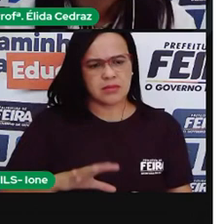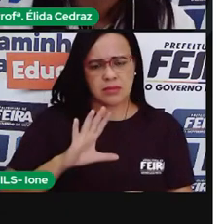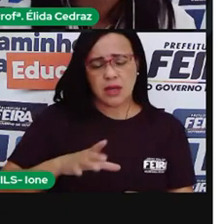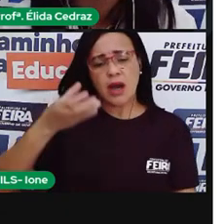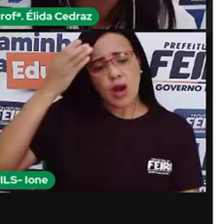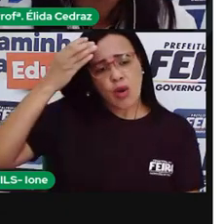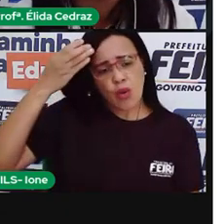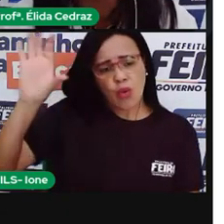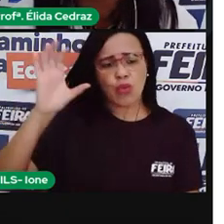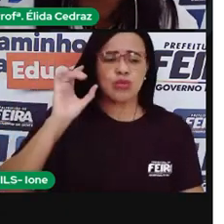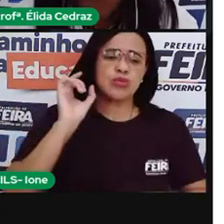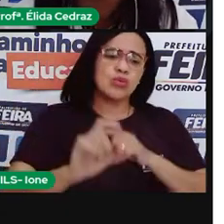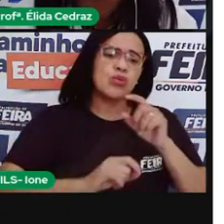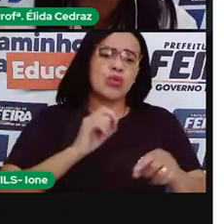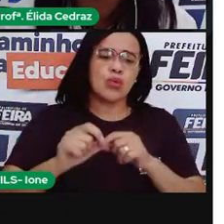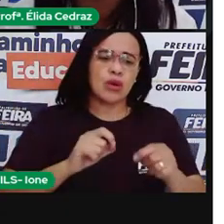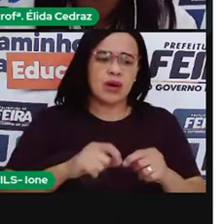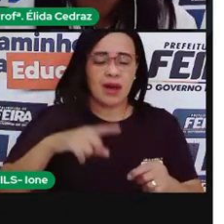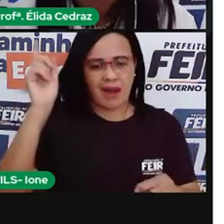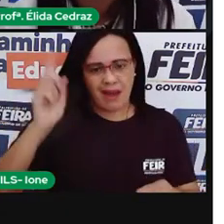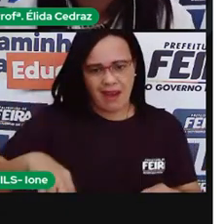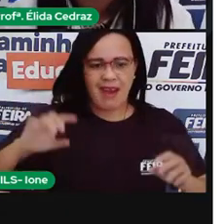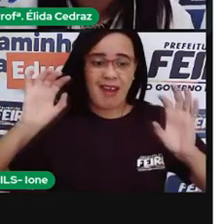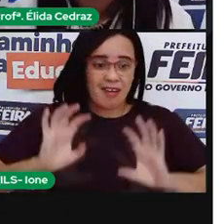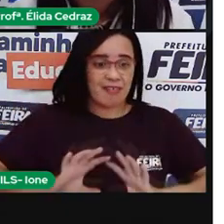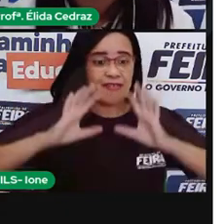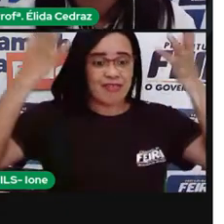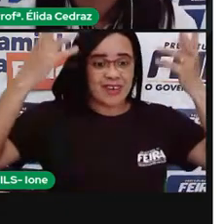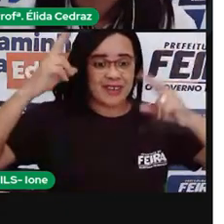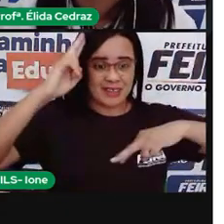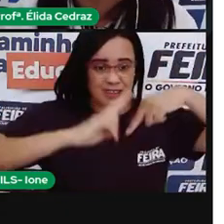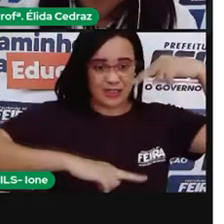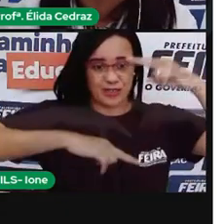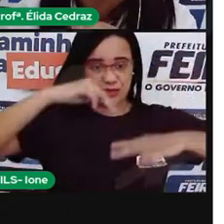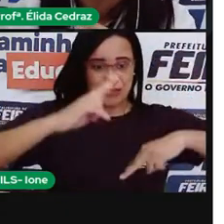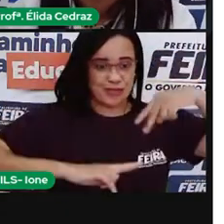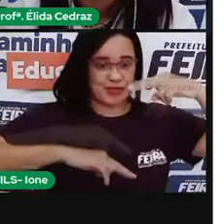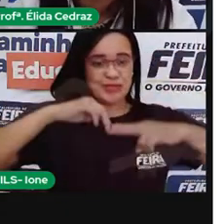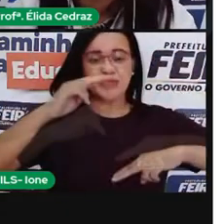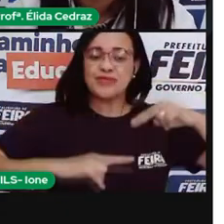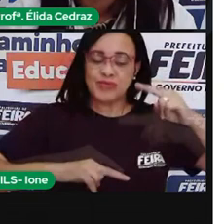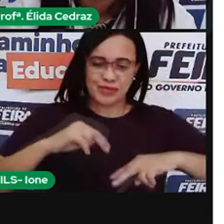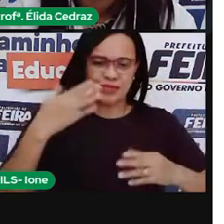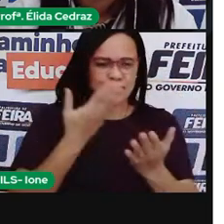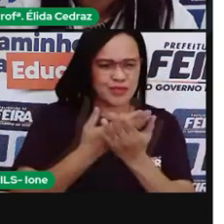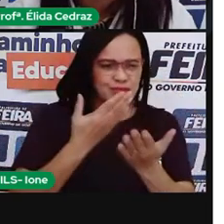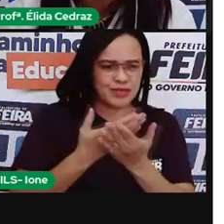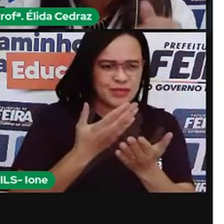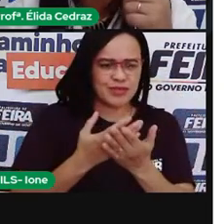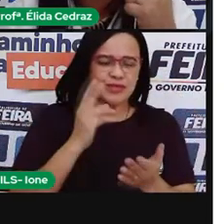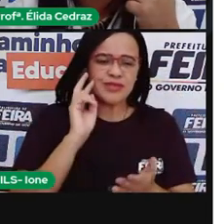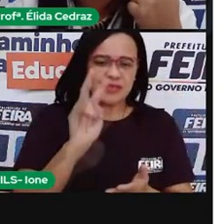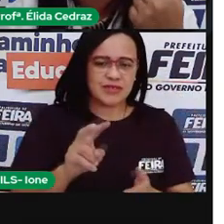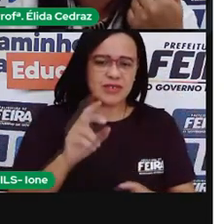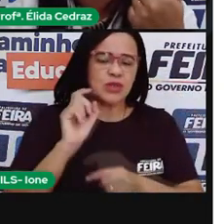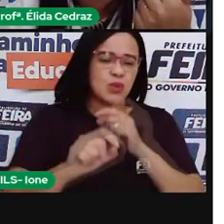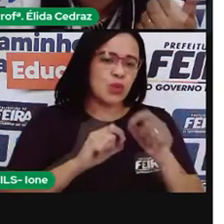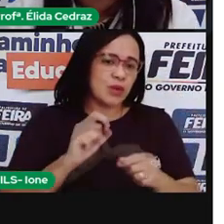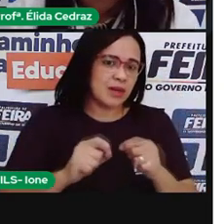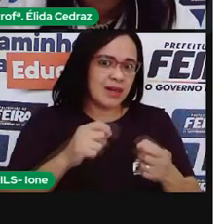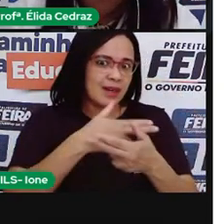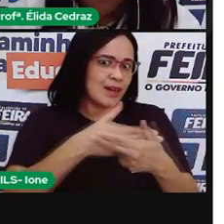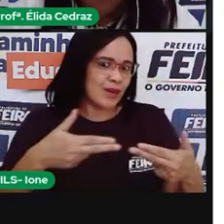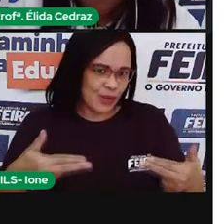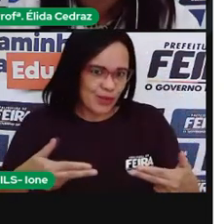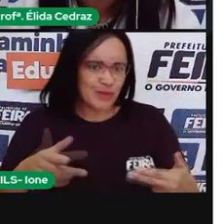Nordeste são as festas juninas. Nós estudamos isso e vimos a riqueza das festas juninas. Nós também temos